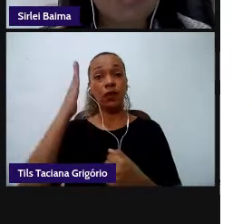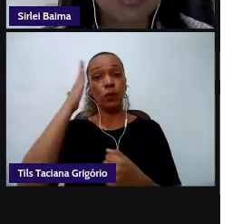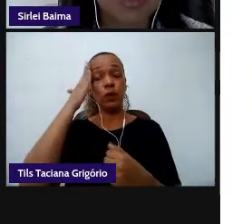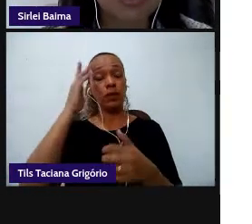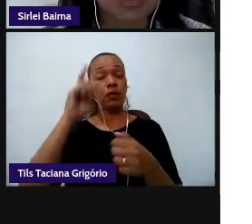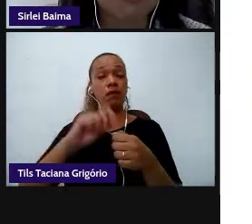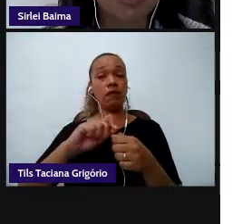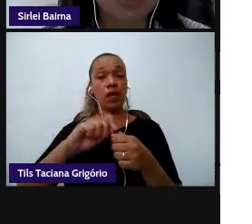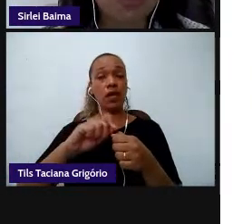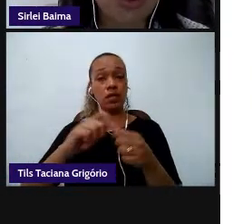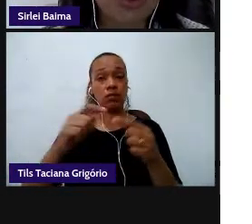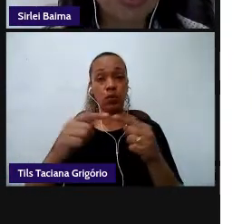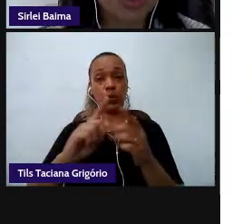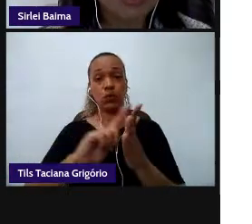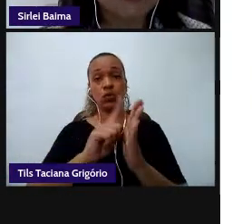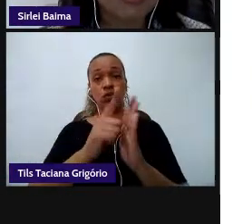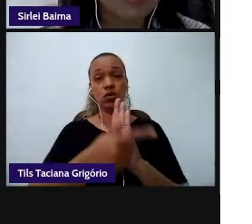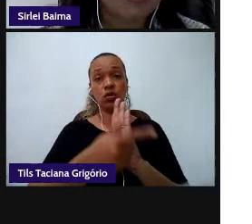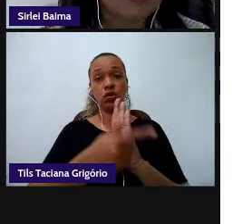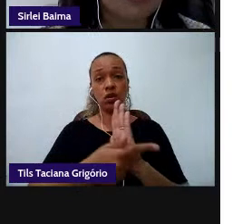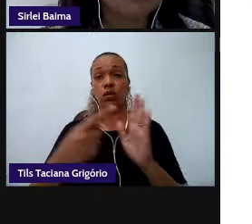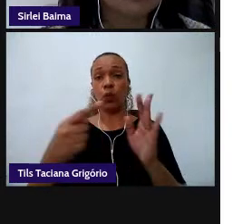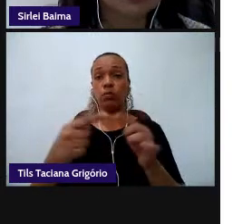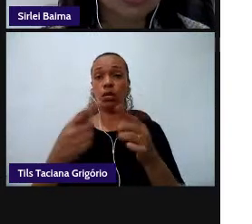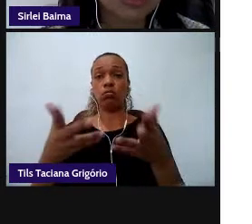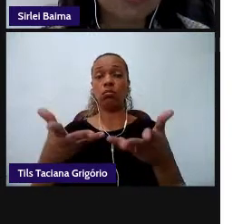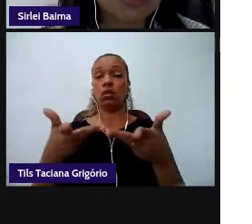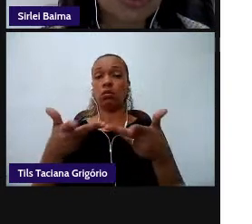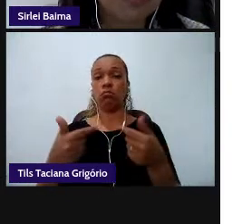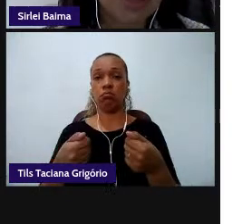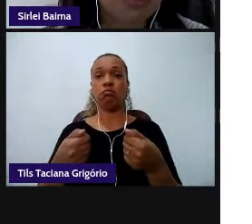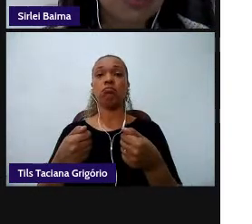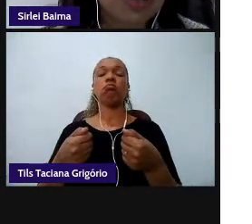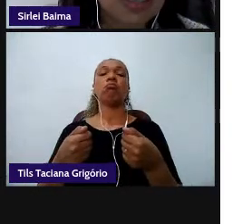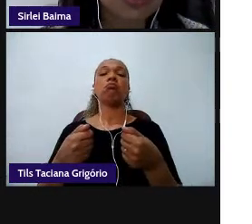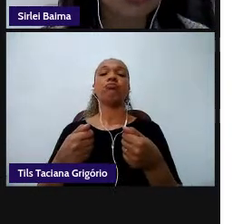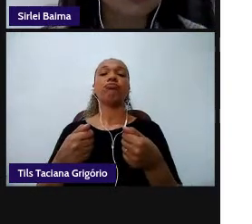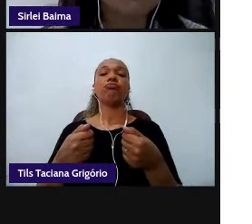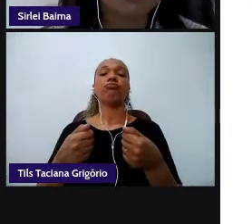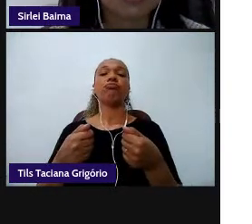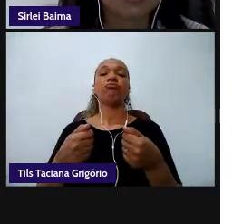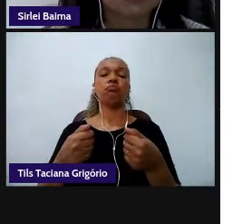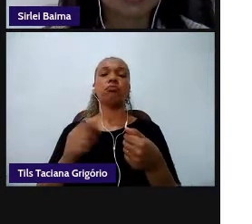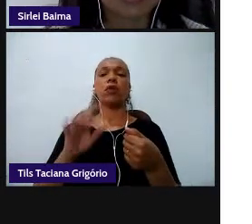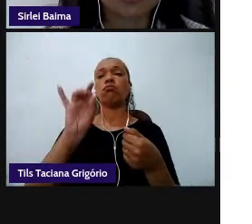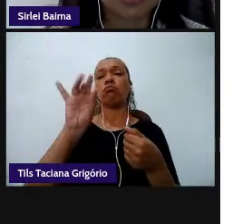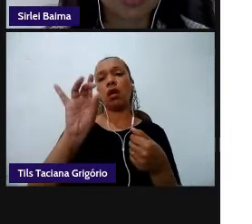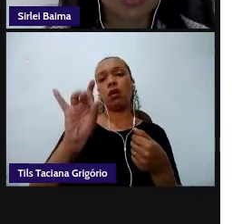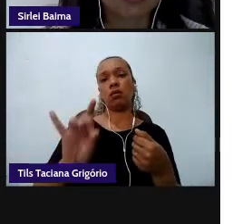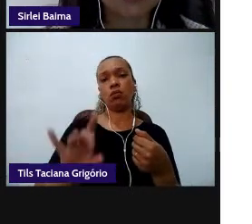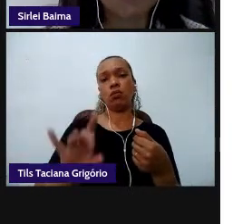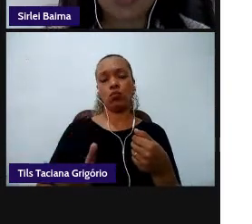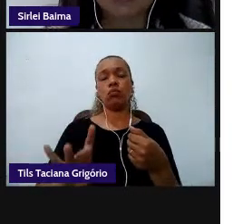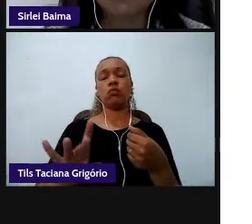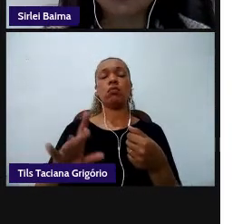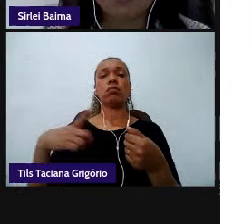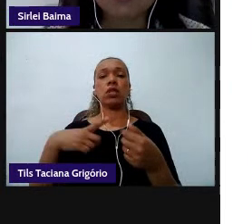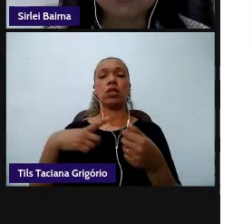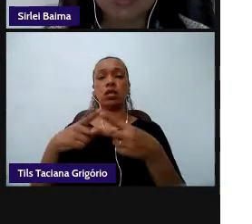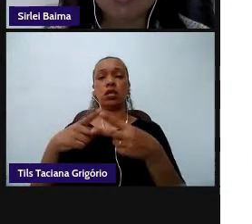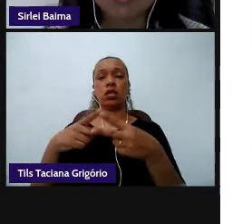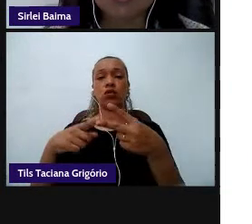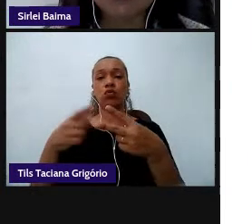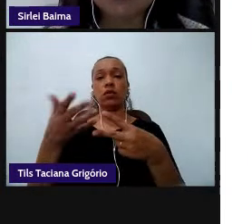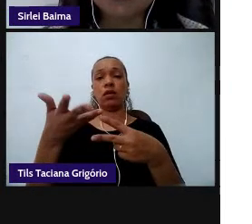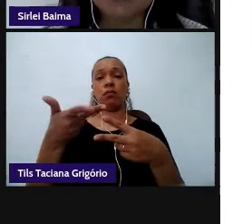que a habilidade ela vem propondo então em cada um dos campos pelo menos nessas duas habilidades aqui destacadas a gente